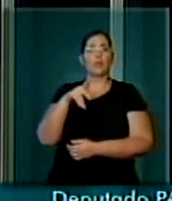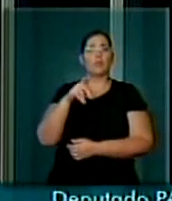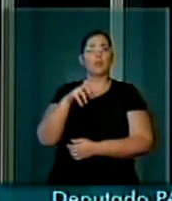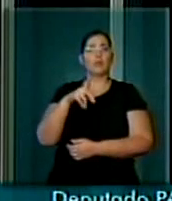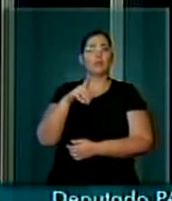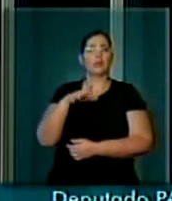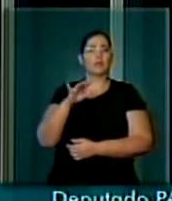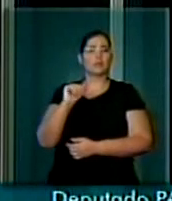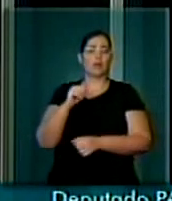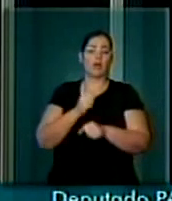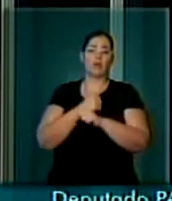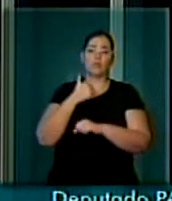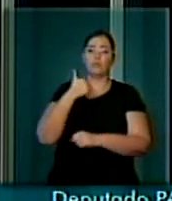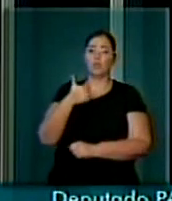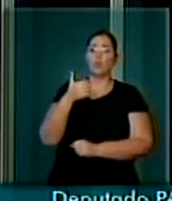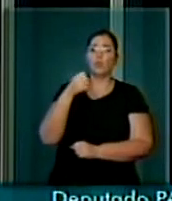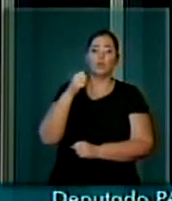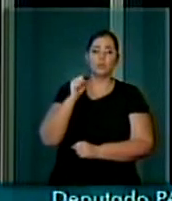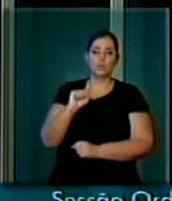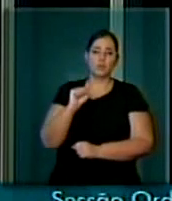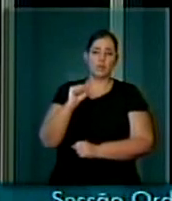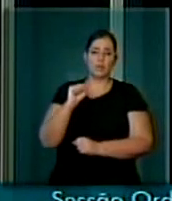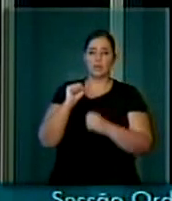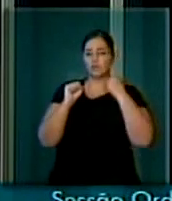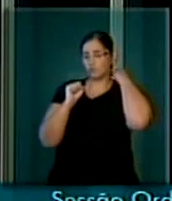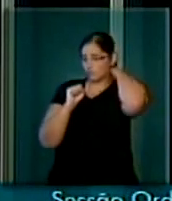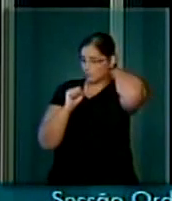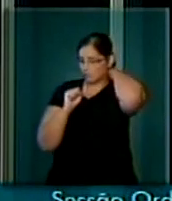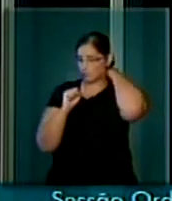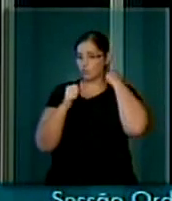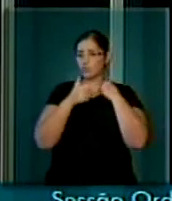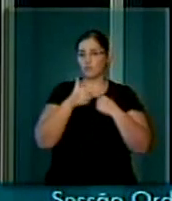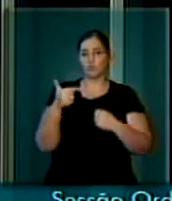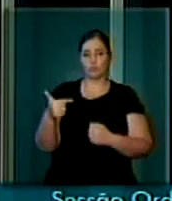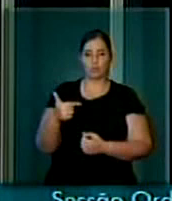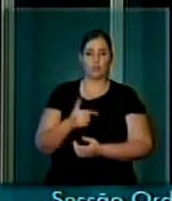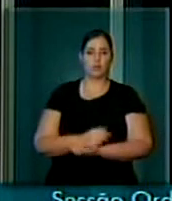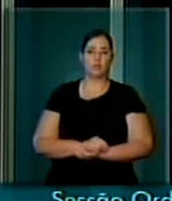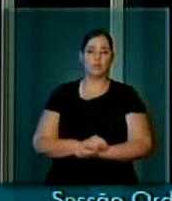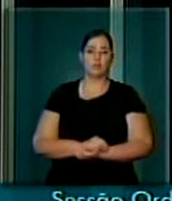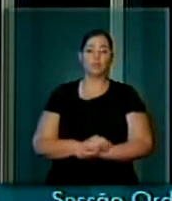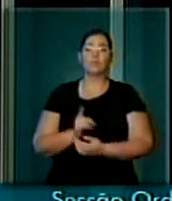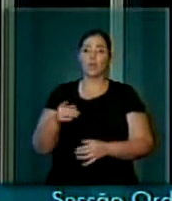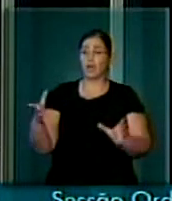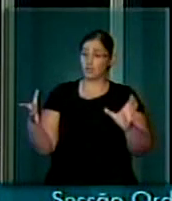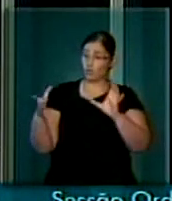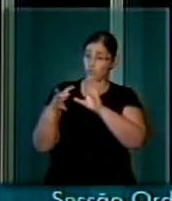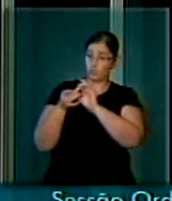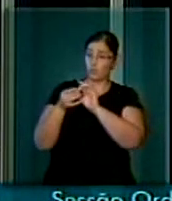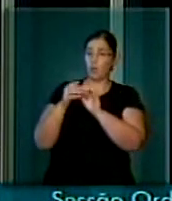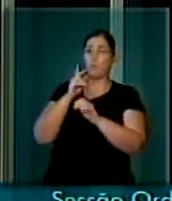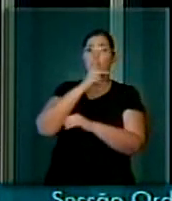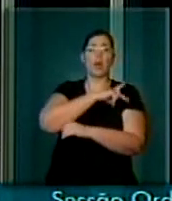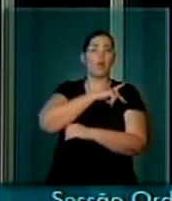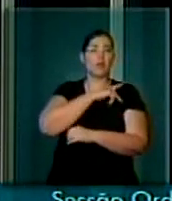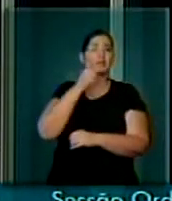1822. Essa irmandade de Piauí e Ceará histórica,